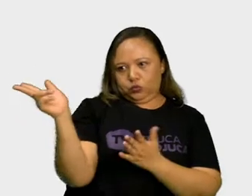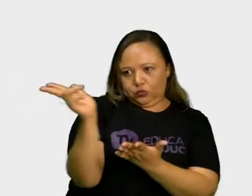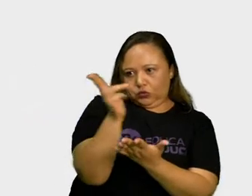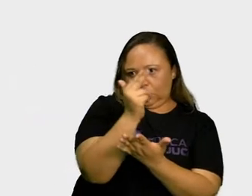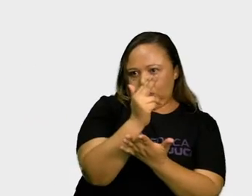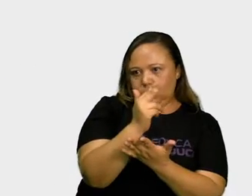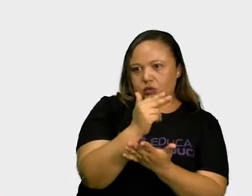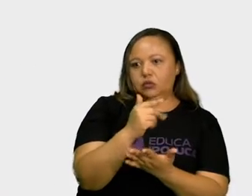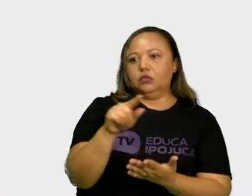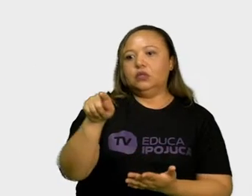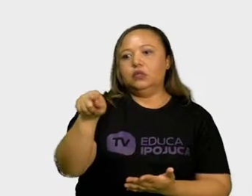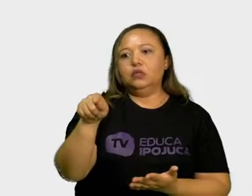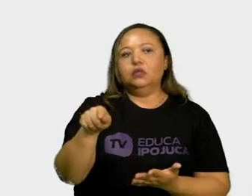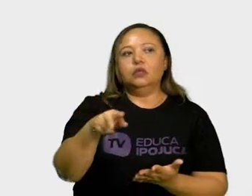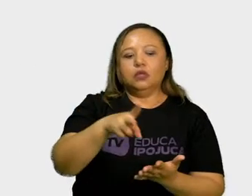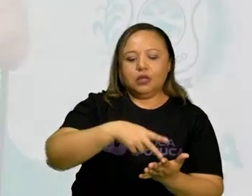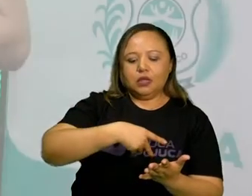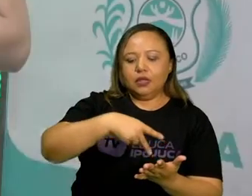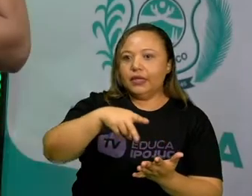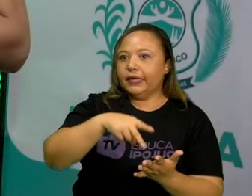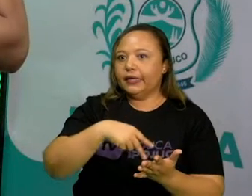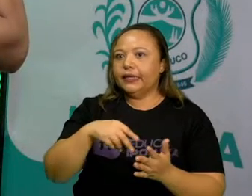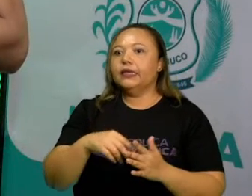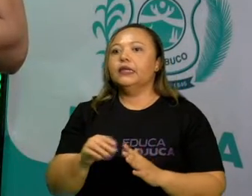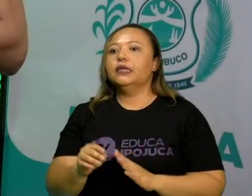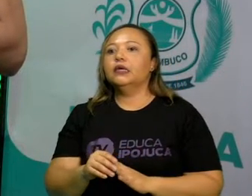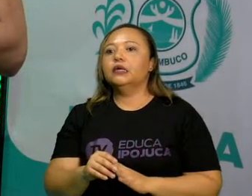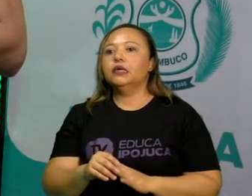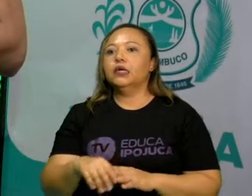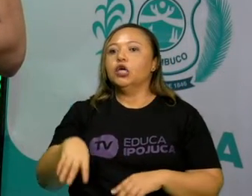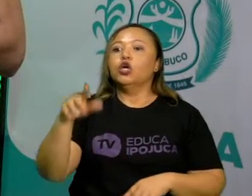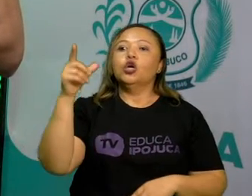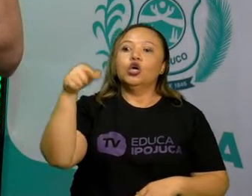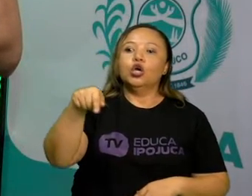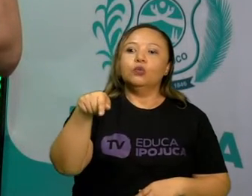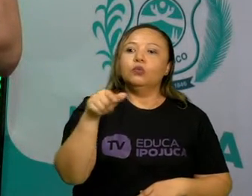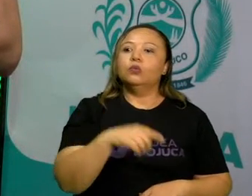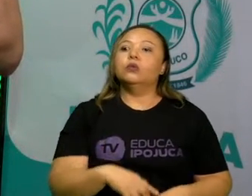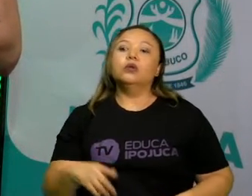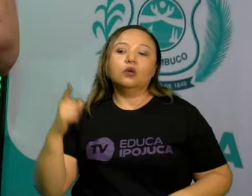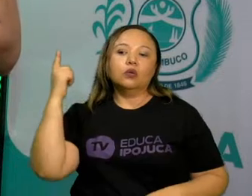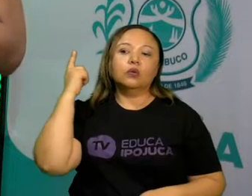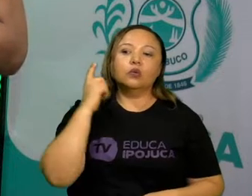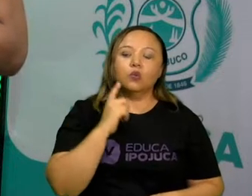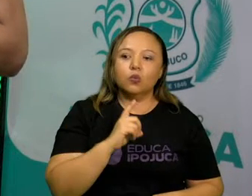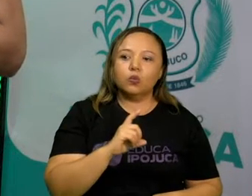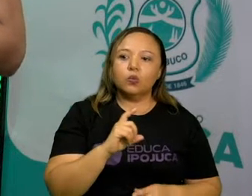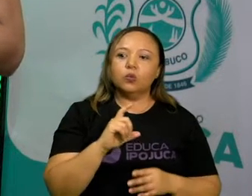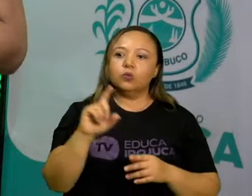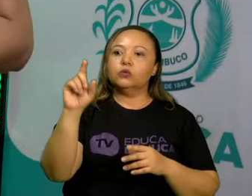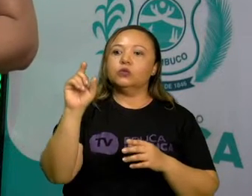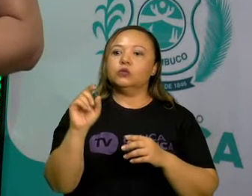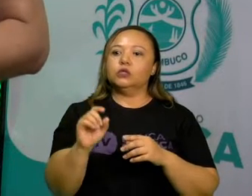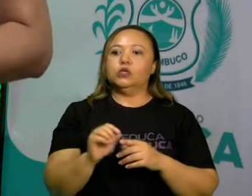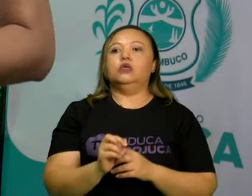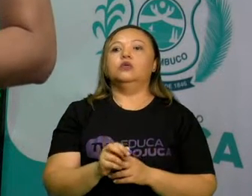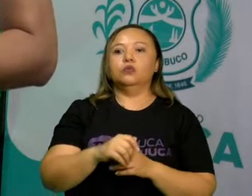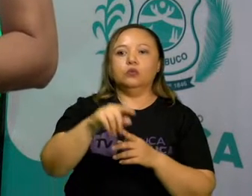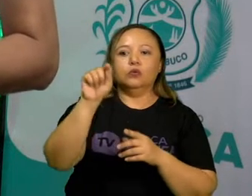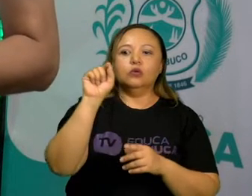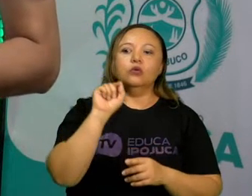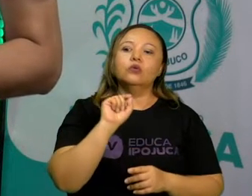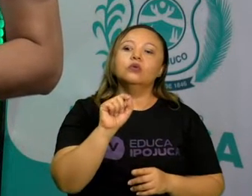mas esse menino é um menino de uma comunidade que conseguiu uma bolsa para estudar dança no balé